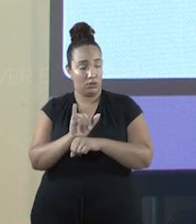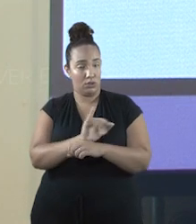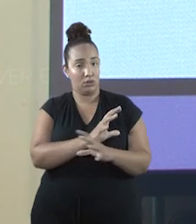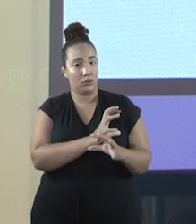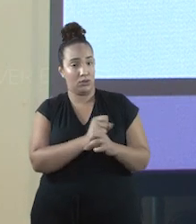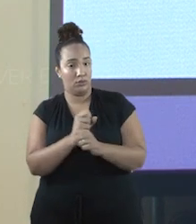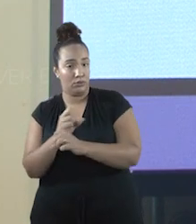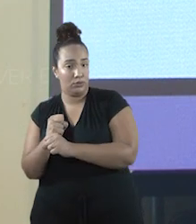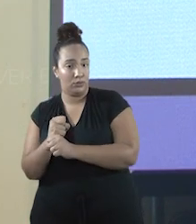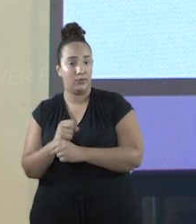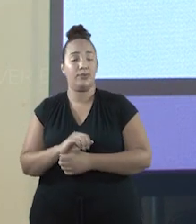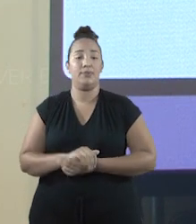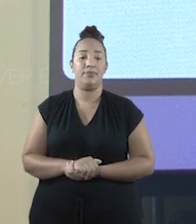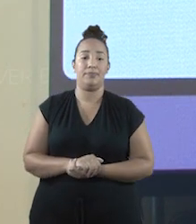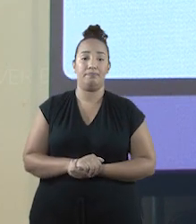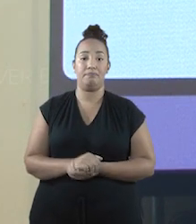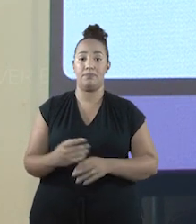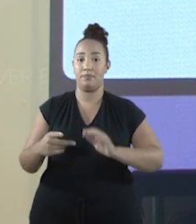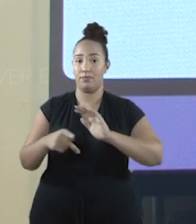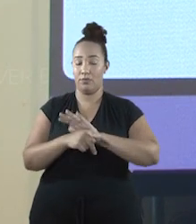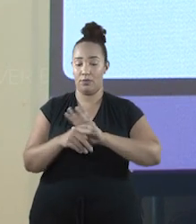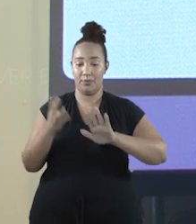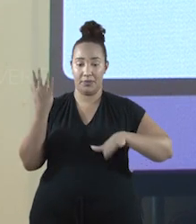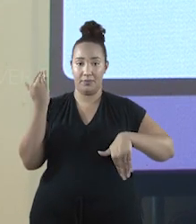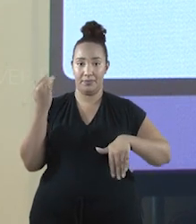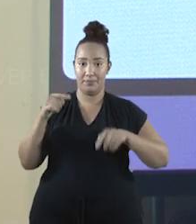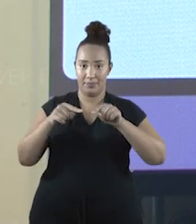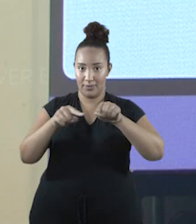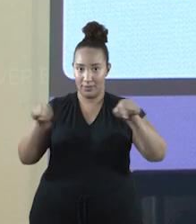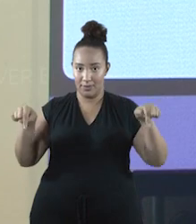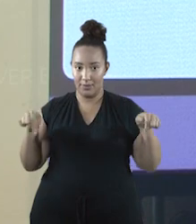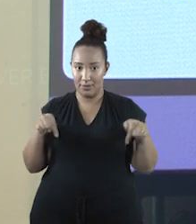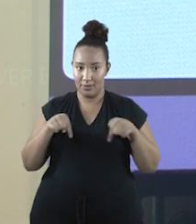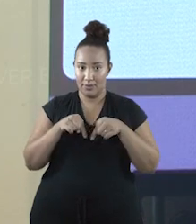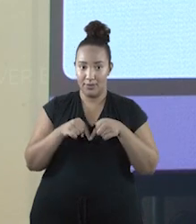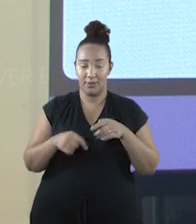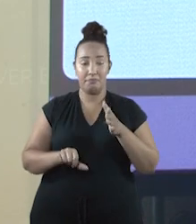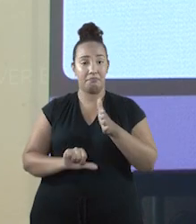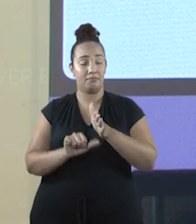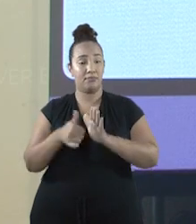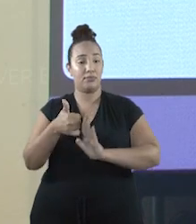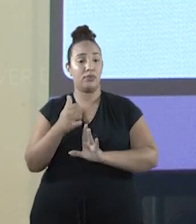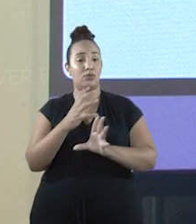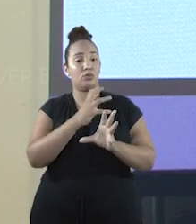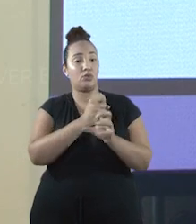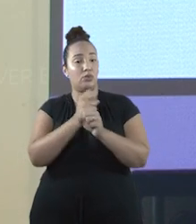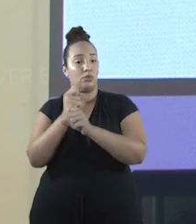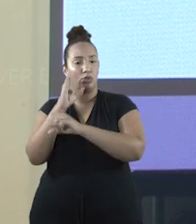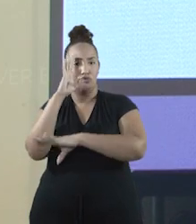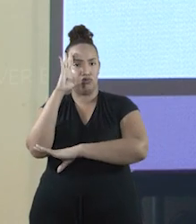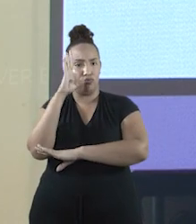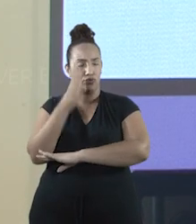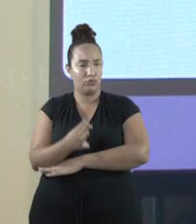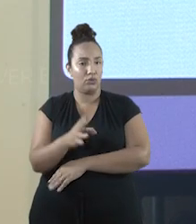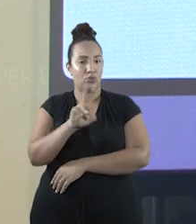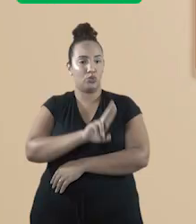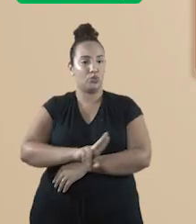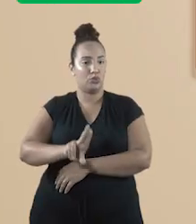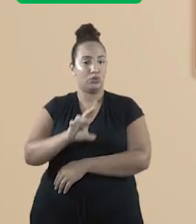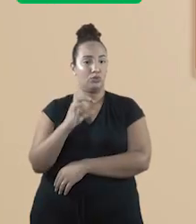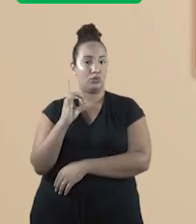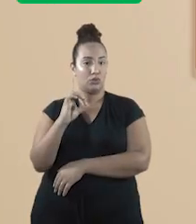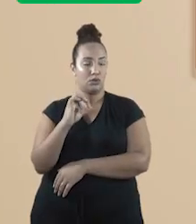área desse círculo, dessa piscina. Primeiro, vamos calcular diretamente com o diâmetro